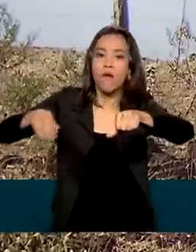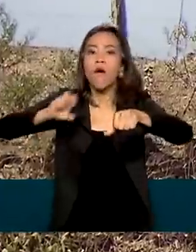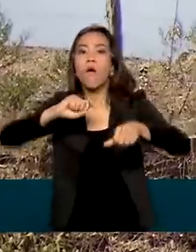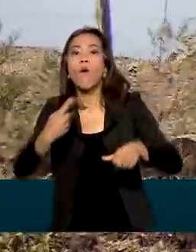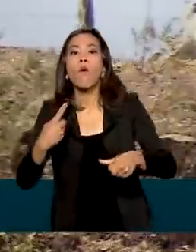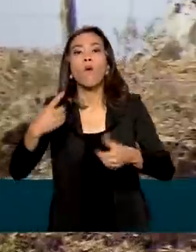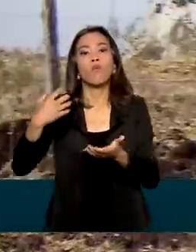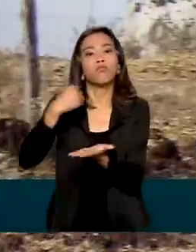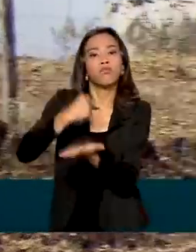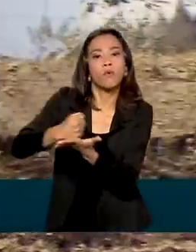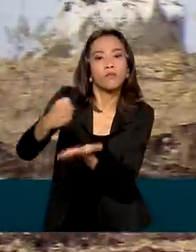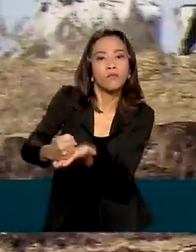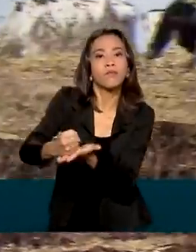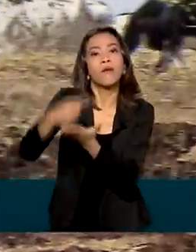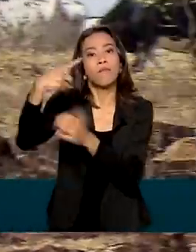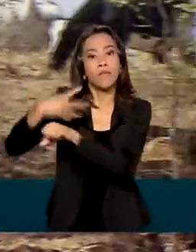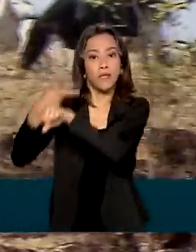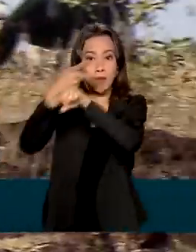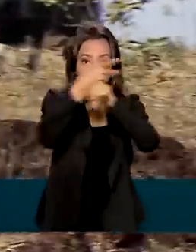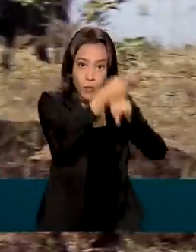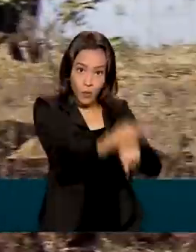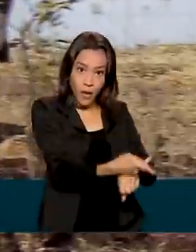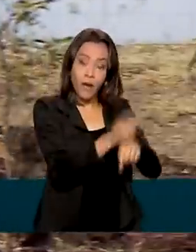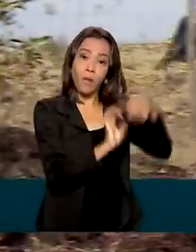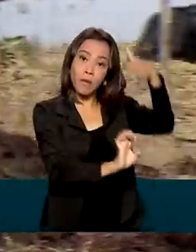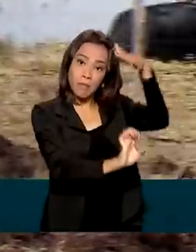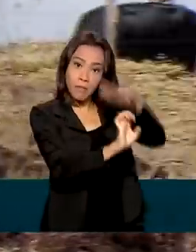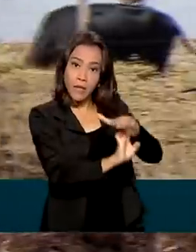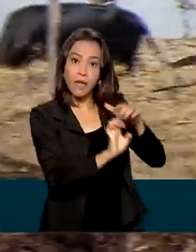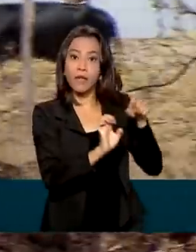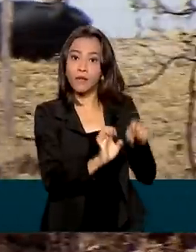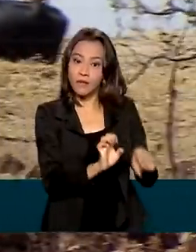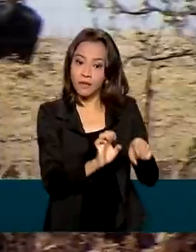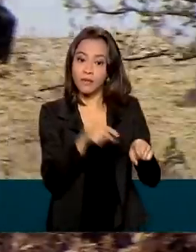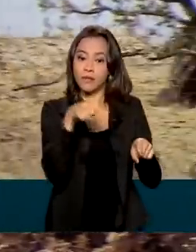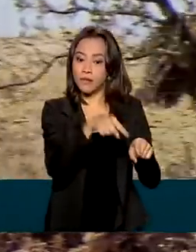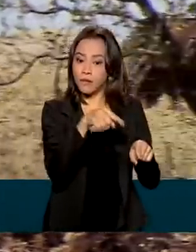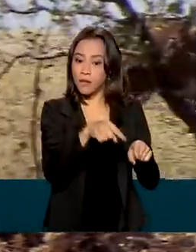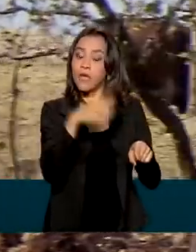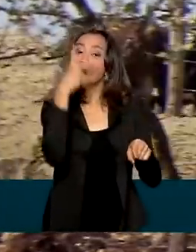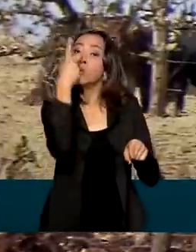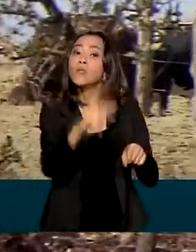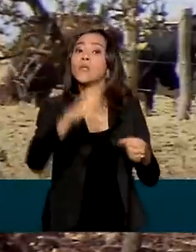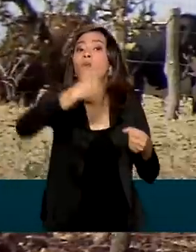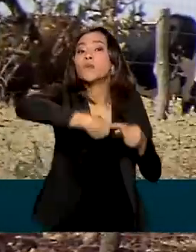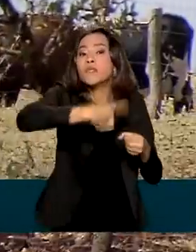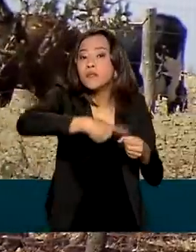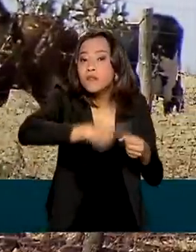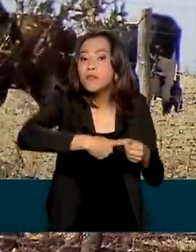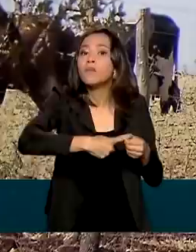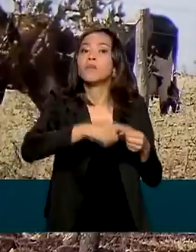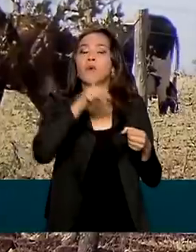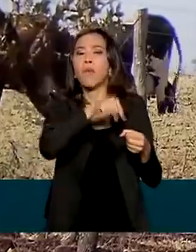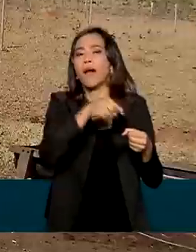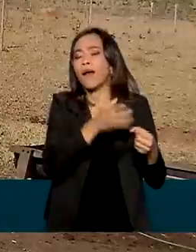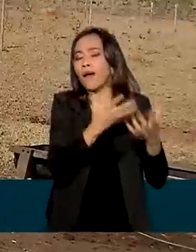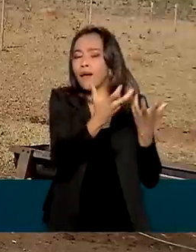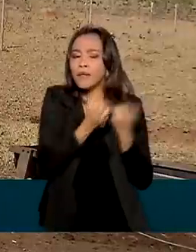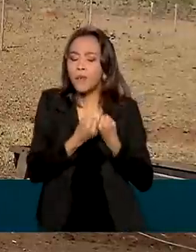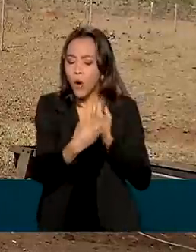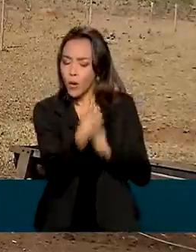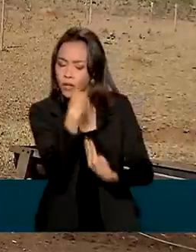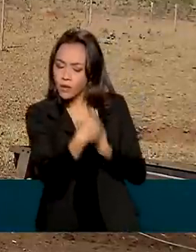devem procurar a ATER, empresa de assistência técnica e extensão rural de seu município, para receber orientações